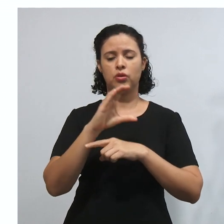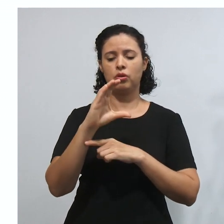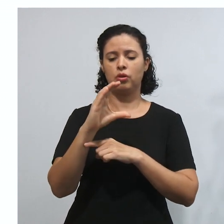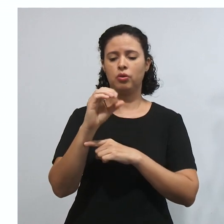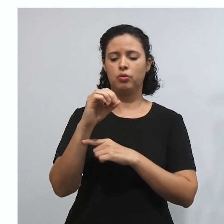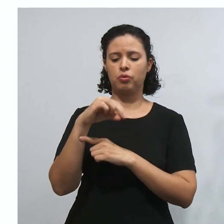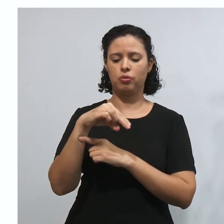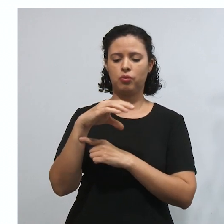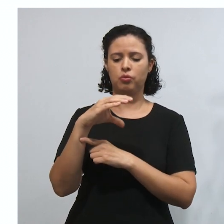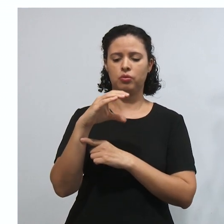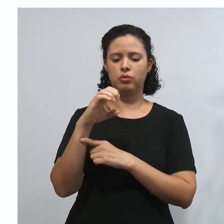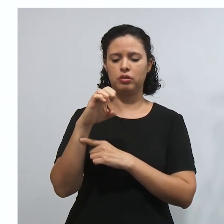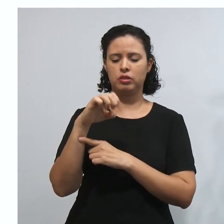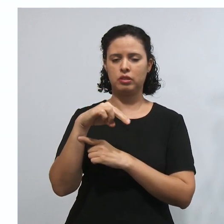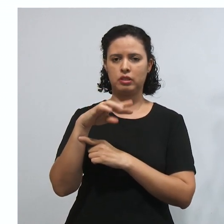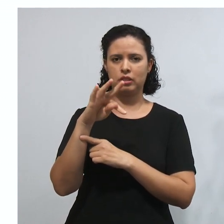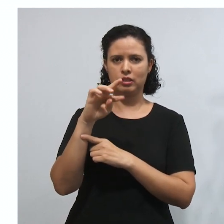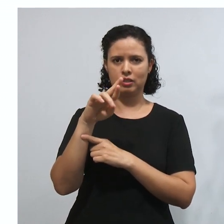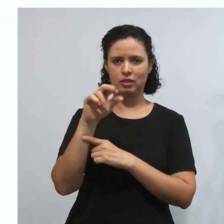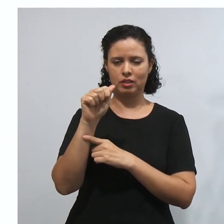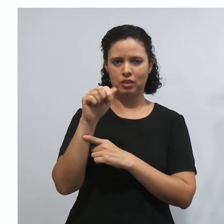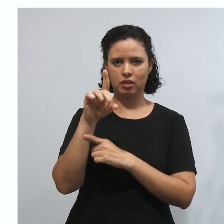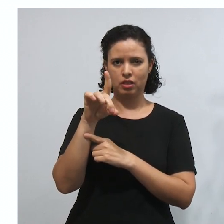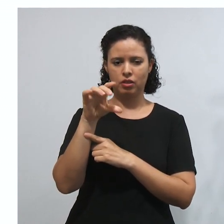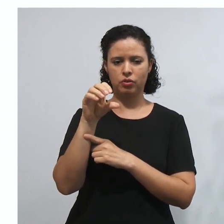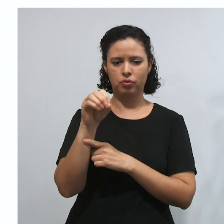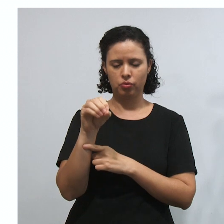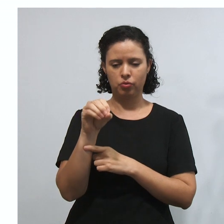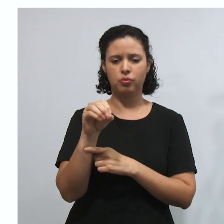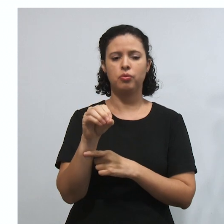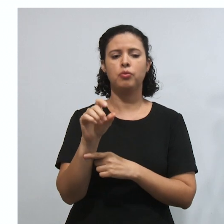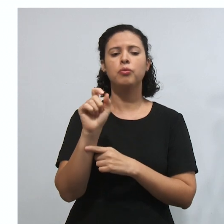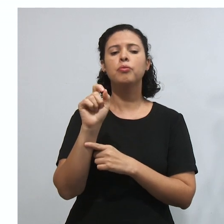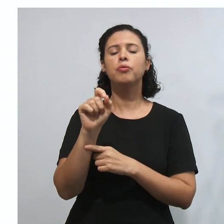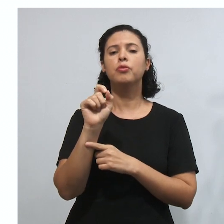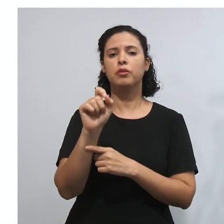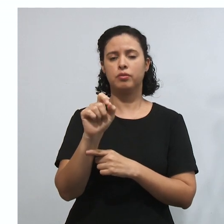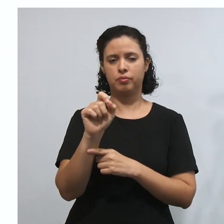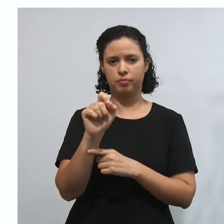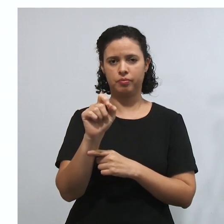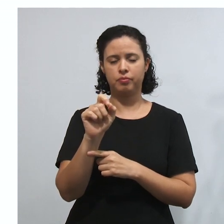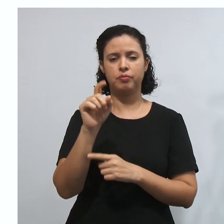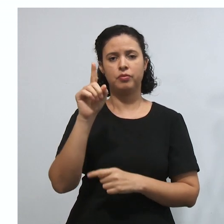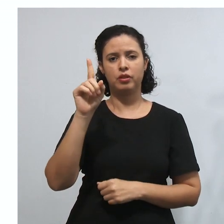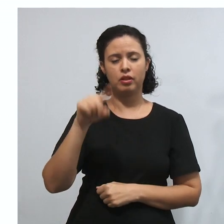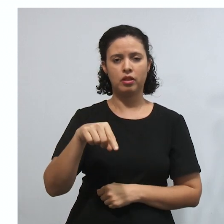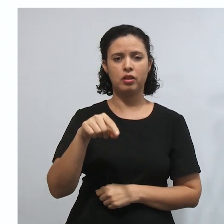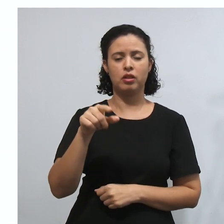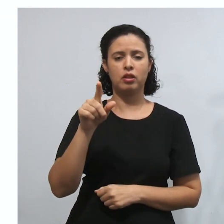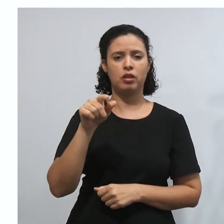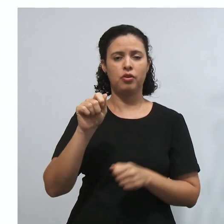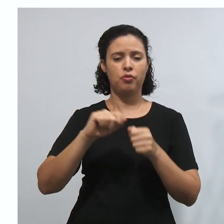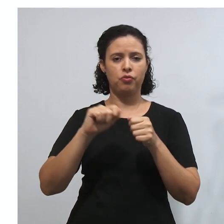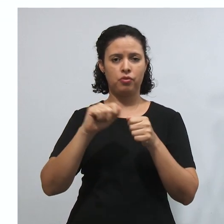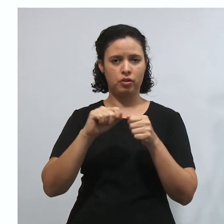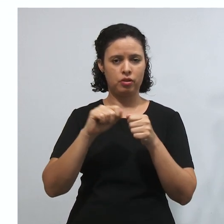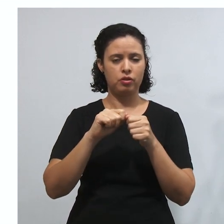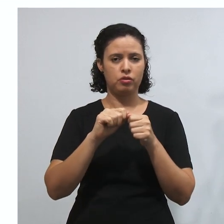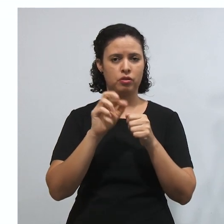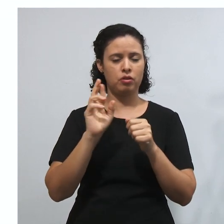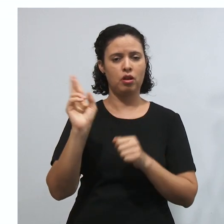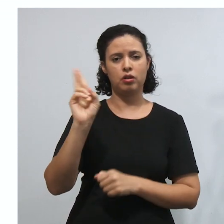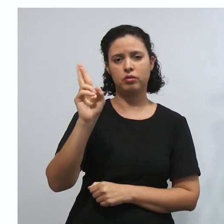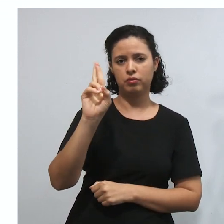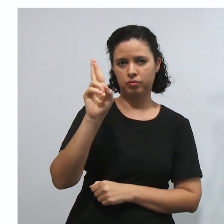concentrado, tá? Esse controle de constitucionalidade concentrado, ele é feito pelo nosso Supremo